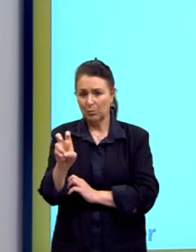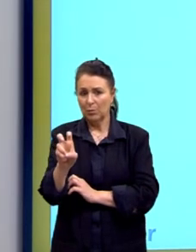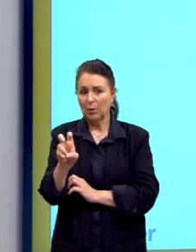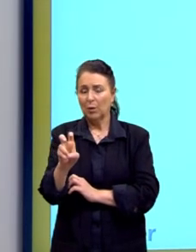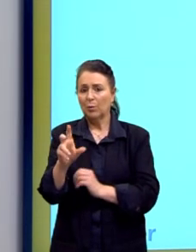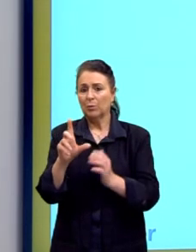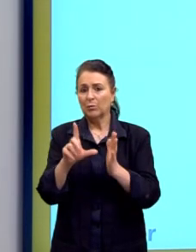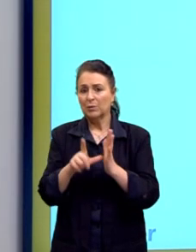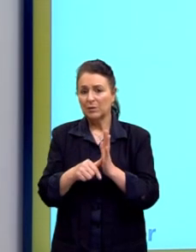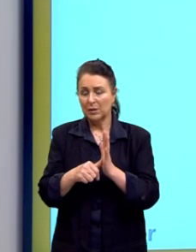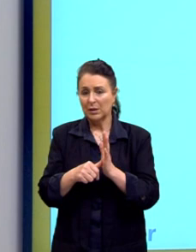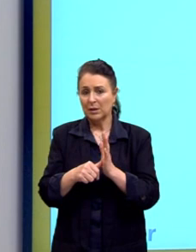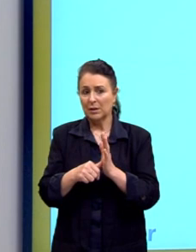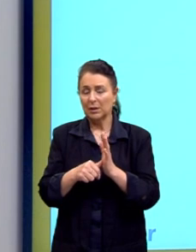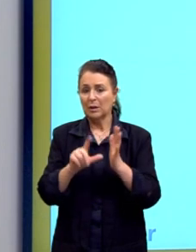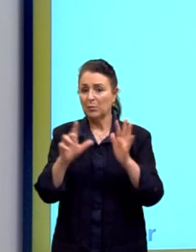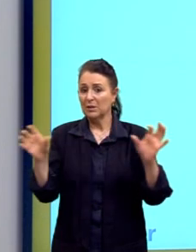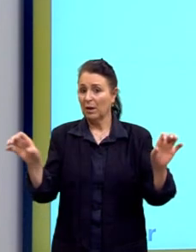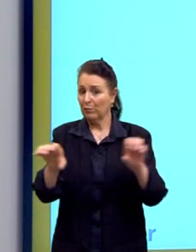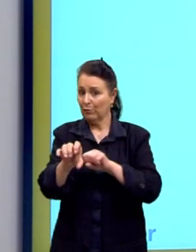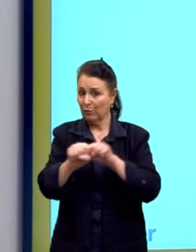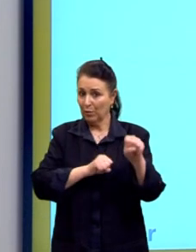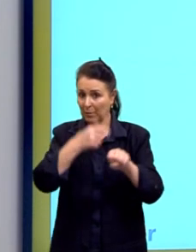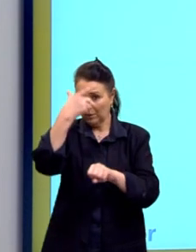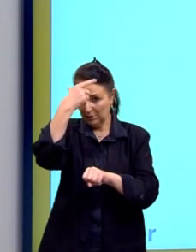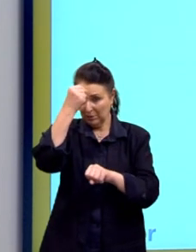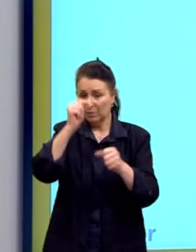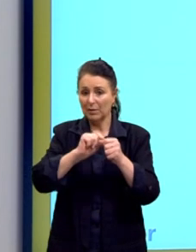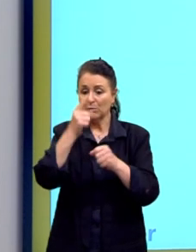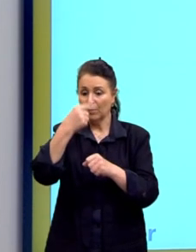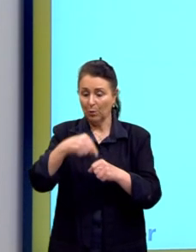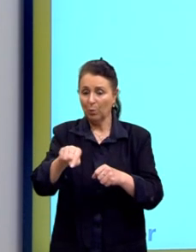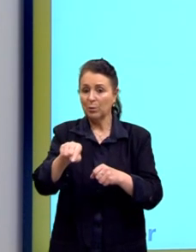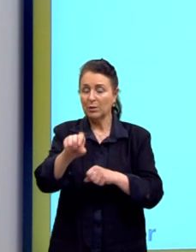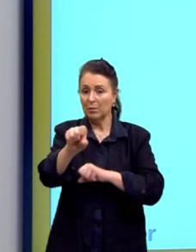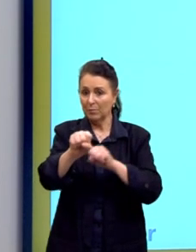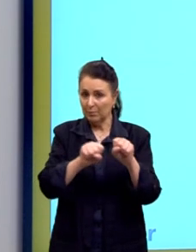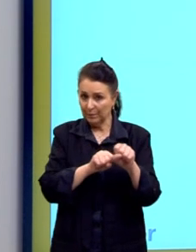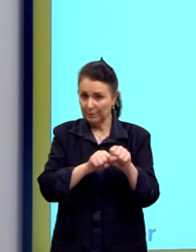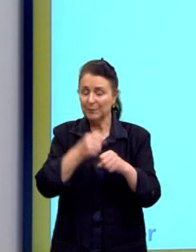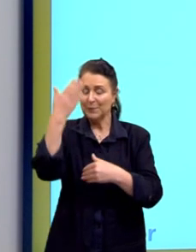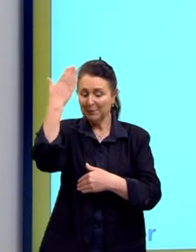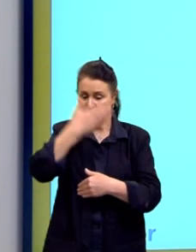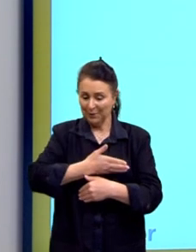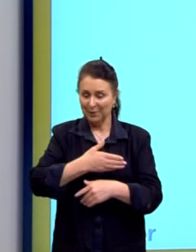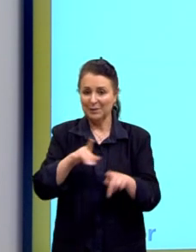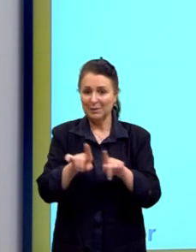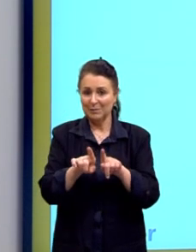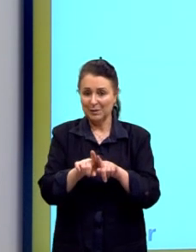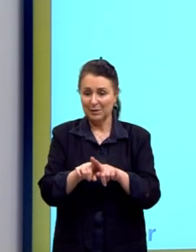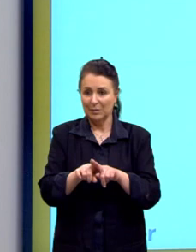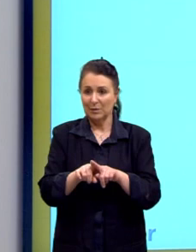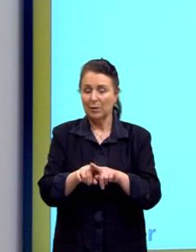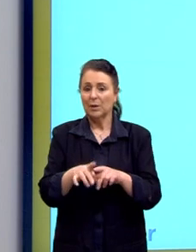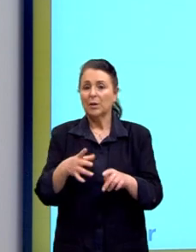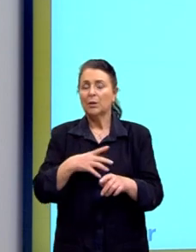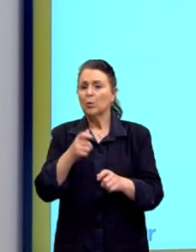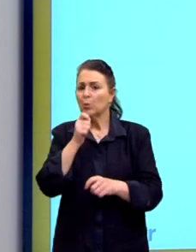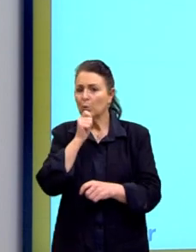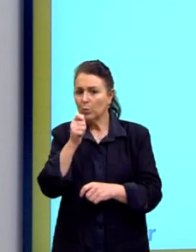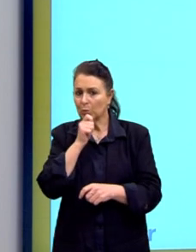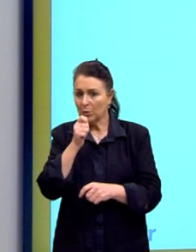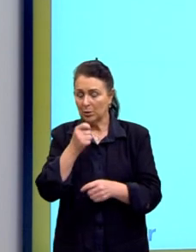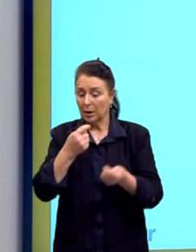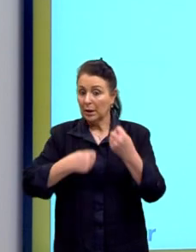ensino superior, terá que fazer o INAD. Então, já vamos nos preparando, já contando que você estará aprovado esse ano. Suponha que um jornalista